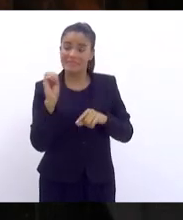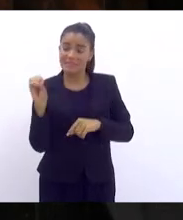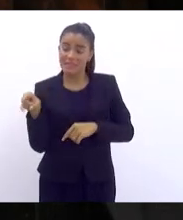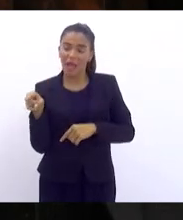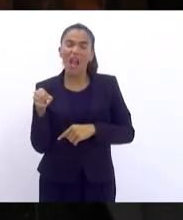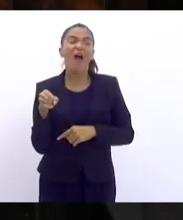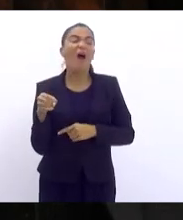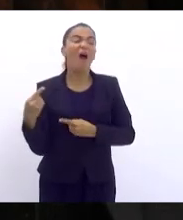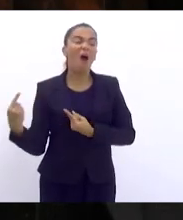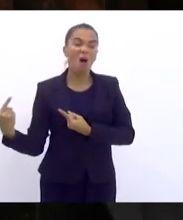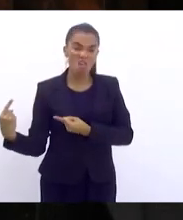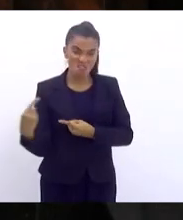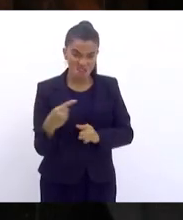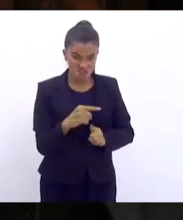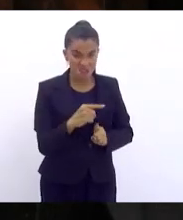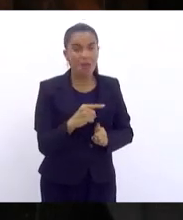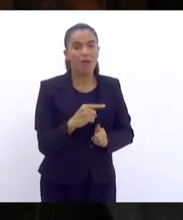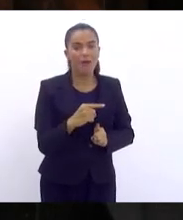intenção,